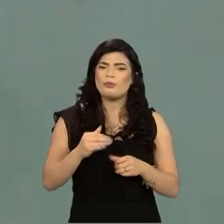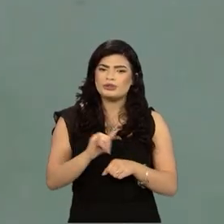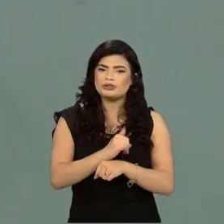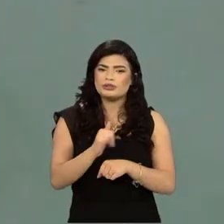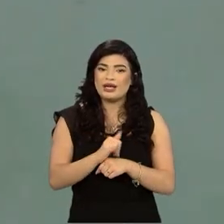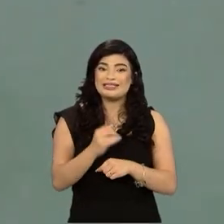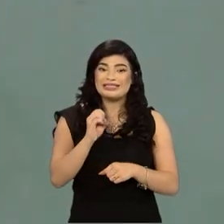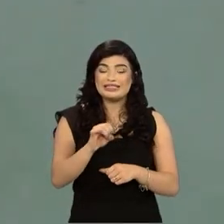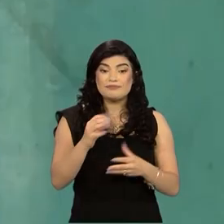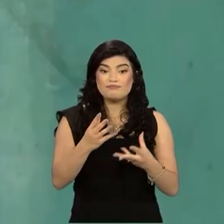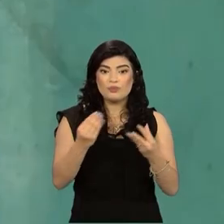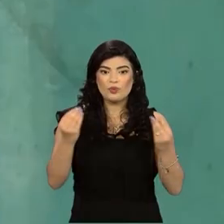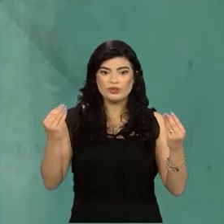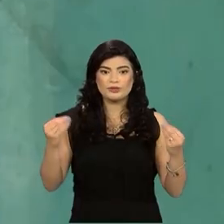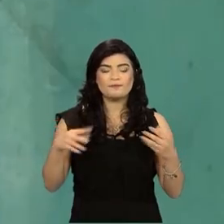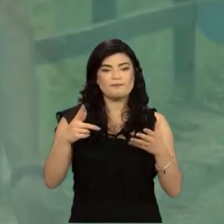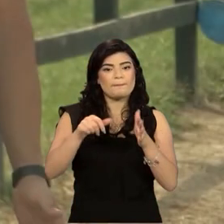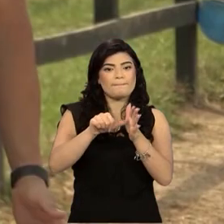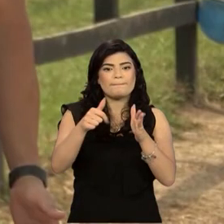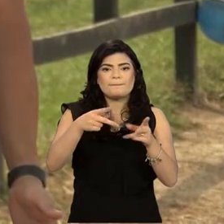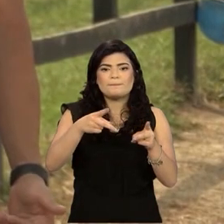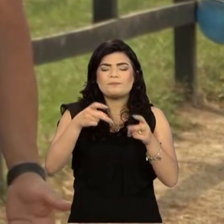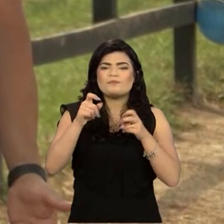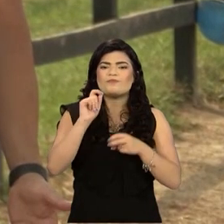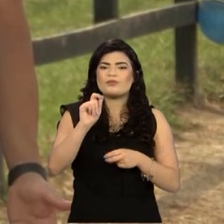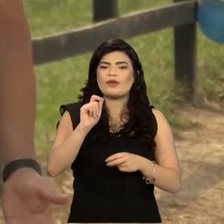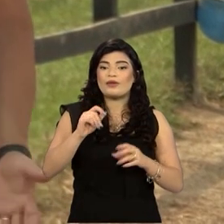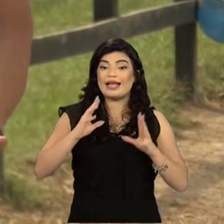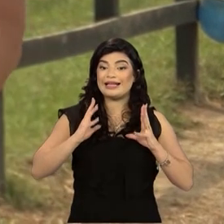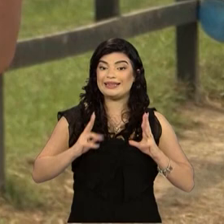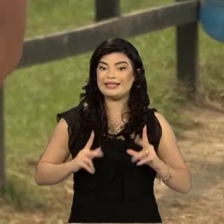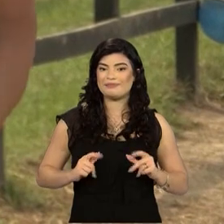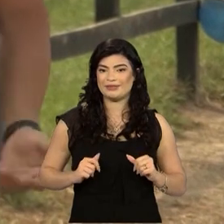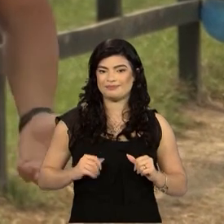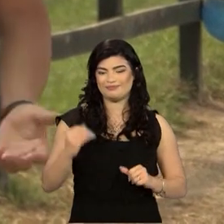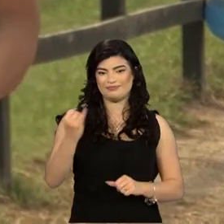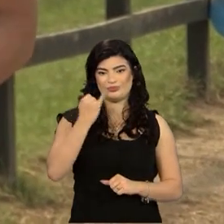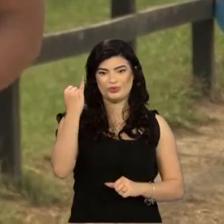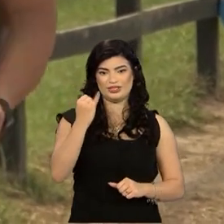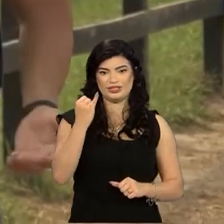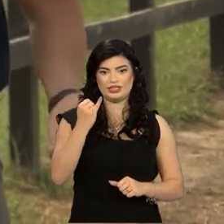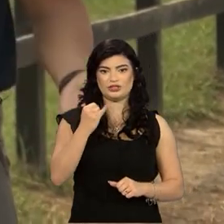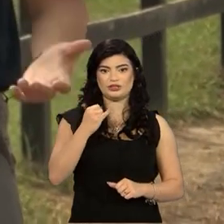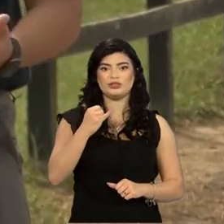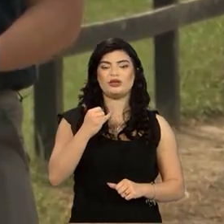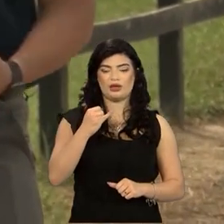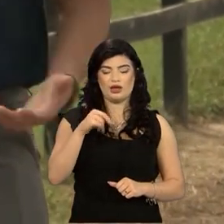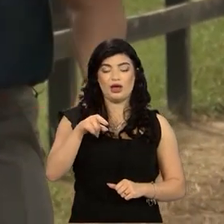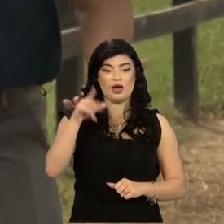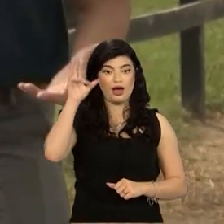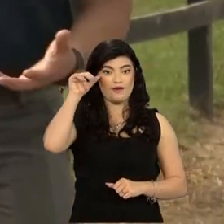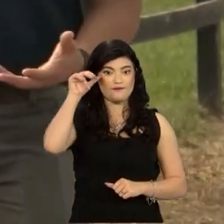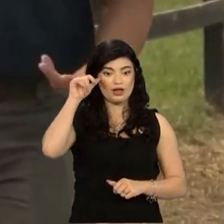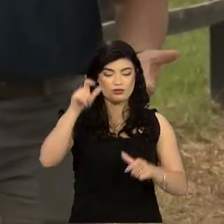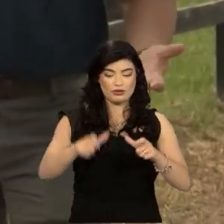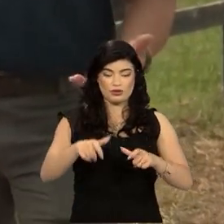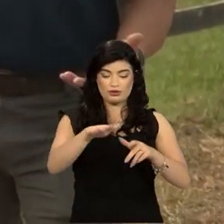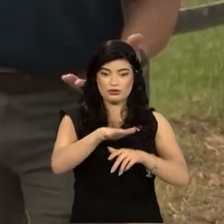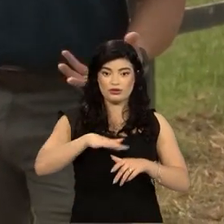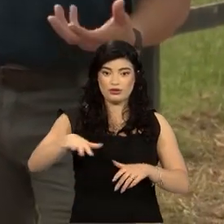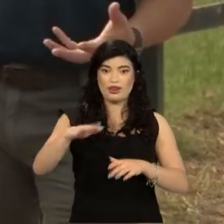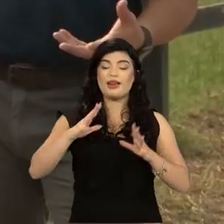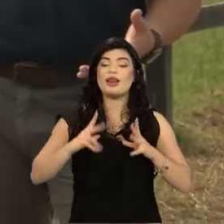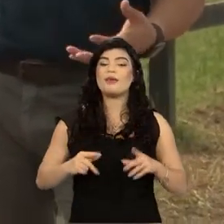quantidade está muito grande? A primeira coisa é a gente observar a limpeza de onde ficam esses animais. O manejo de